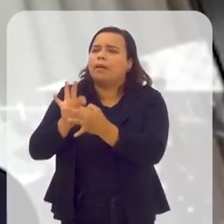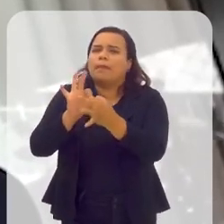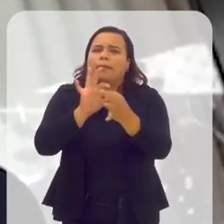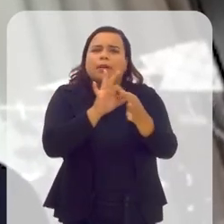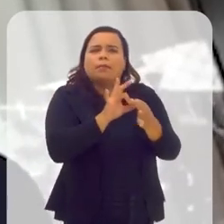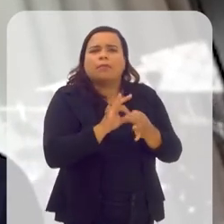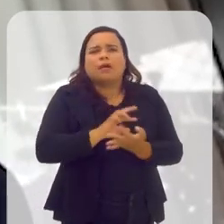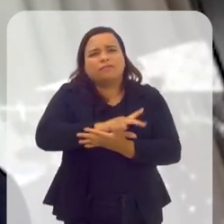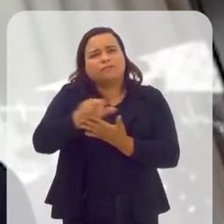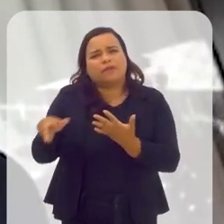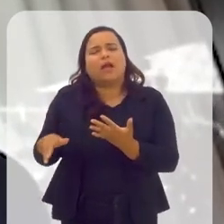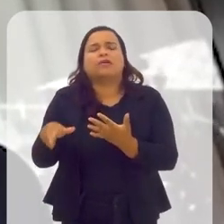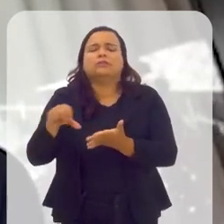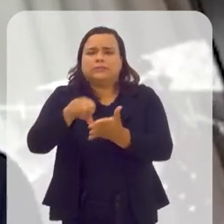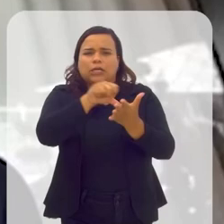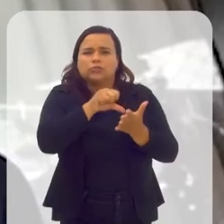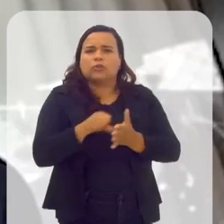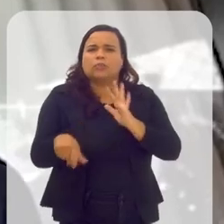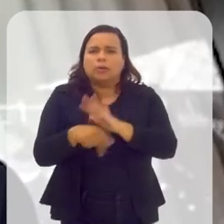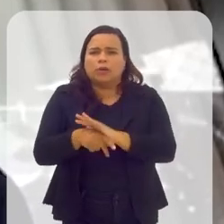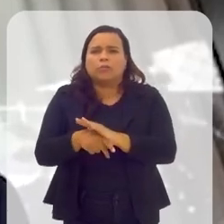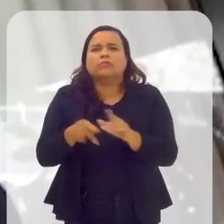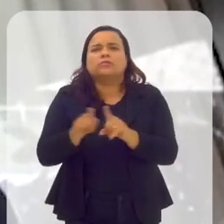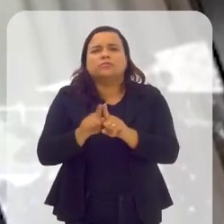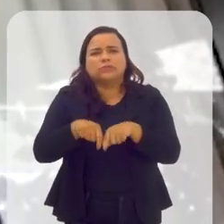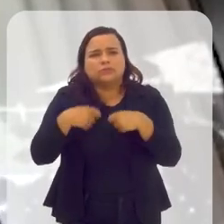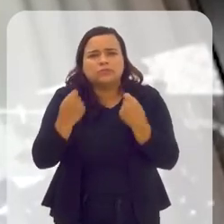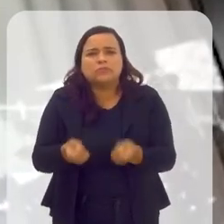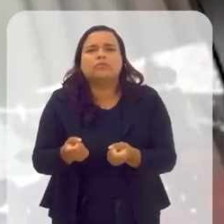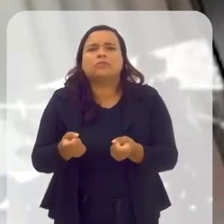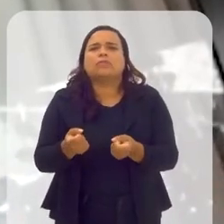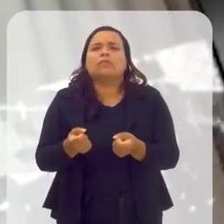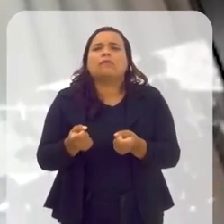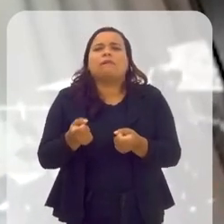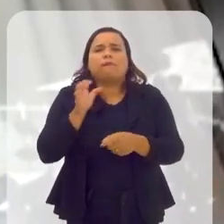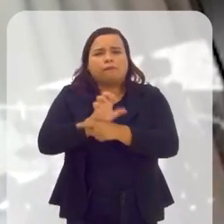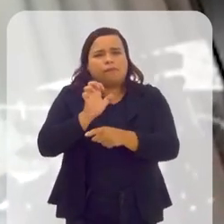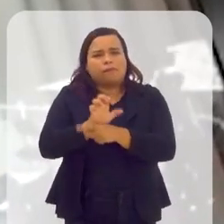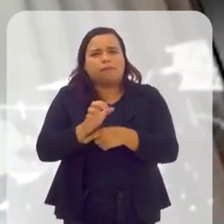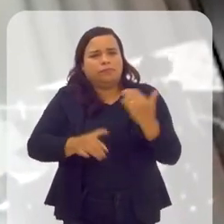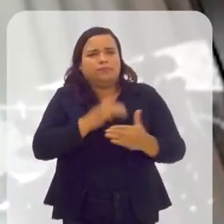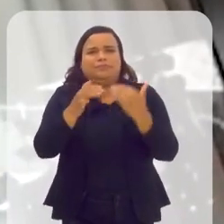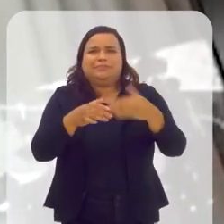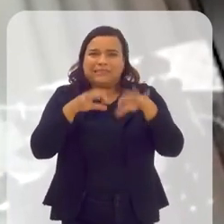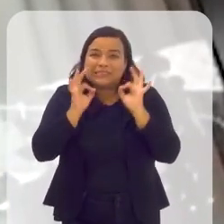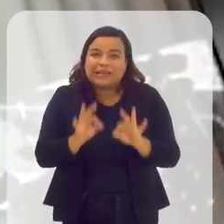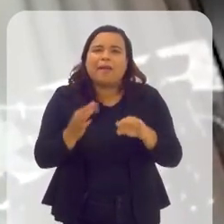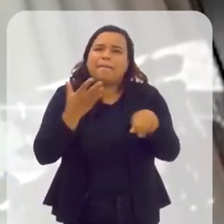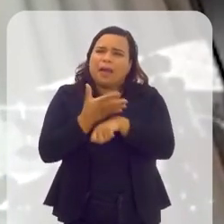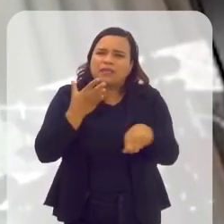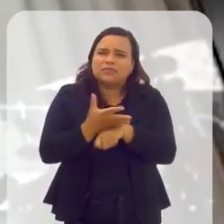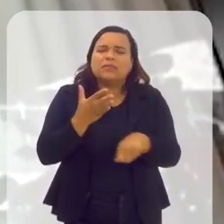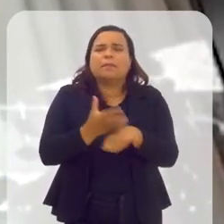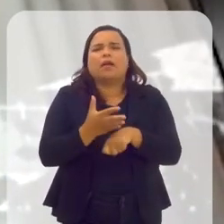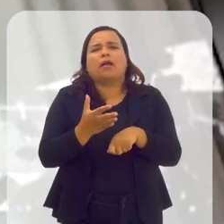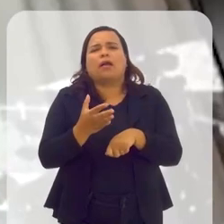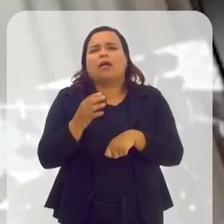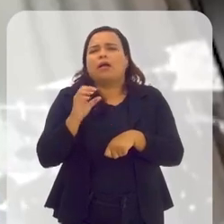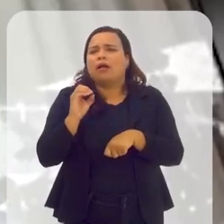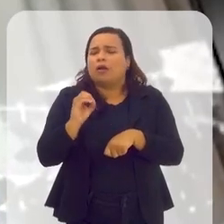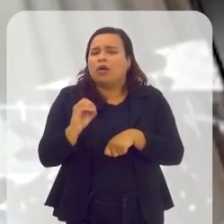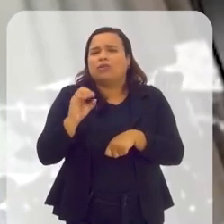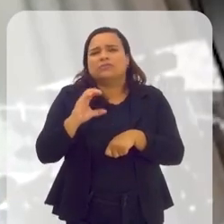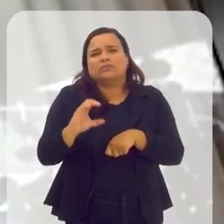as mais diversas entidades, de mais diversos setores, buscando ali o crescimento do Estado. Então, garantir essa participação efetiva da